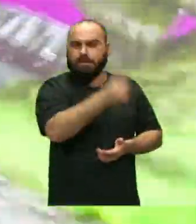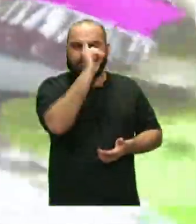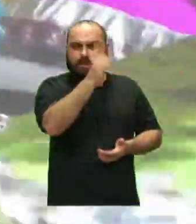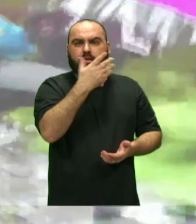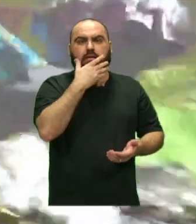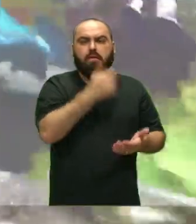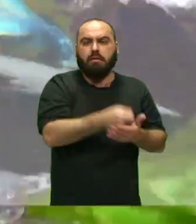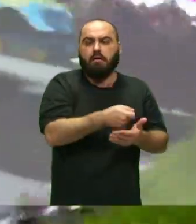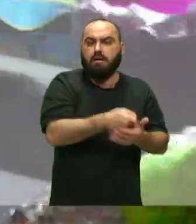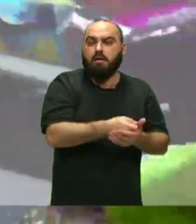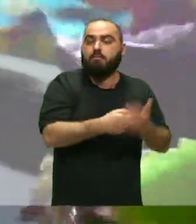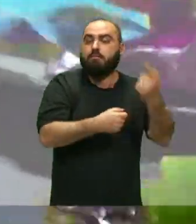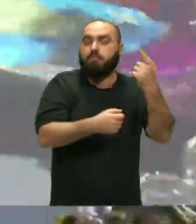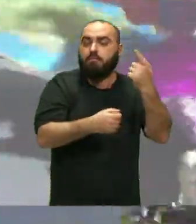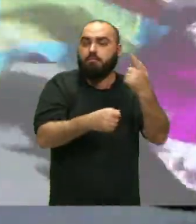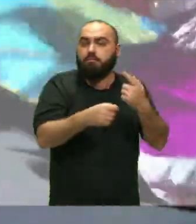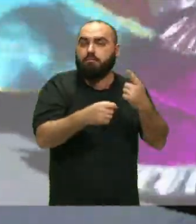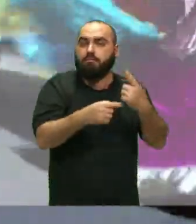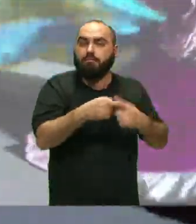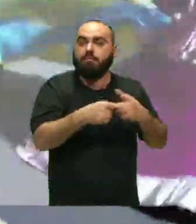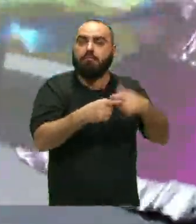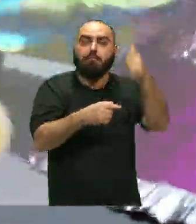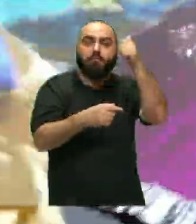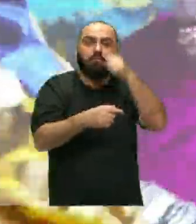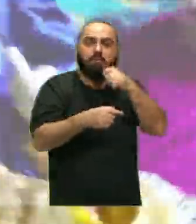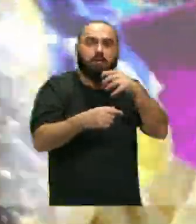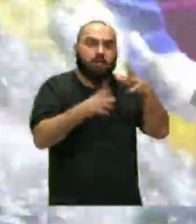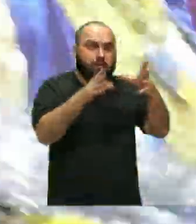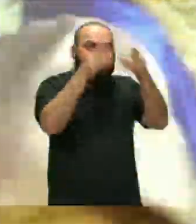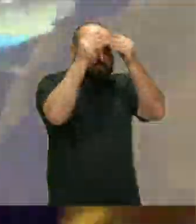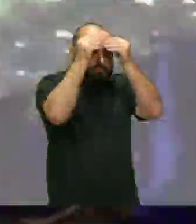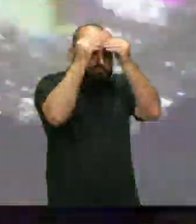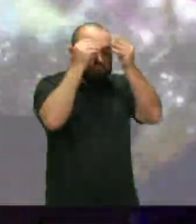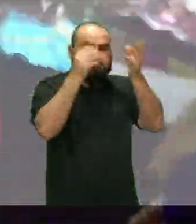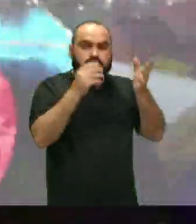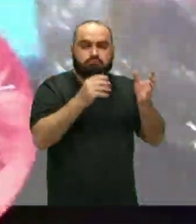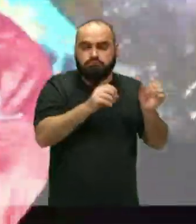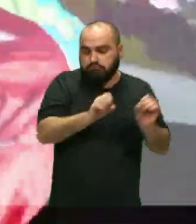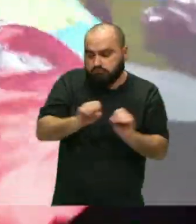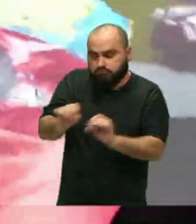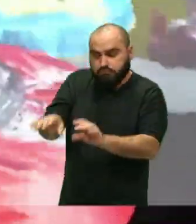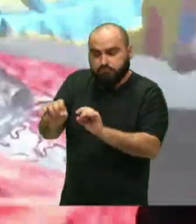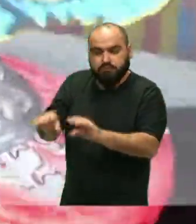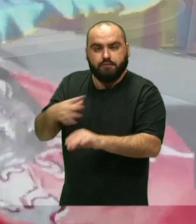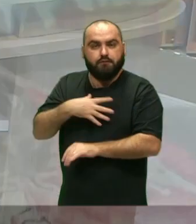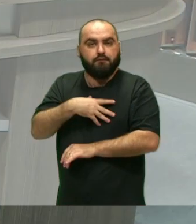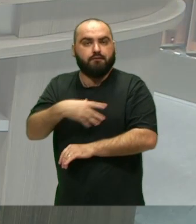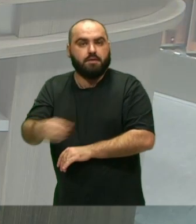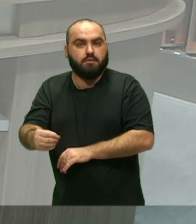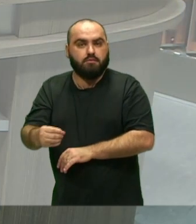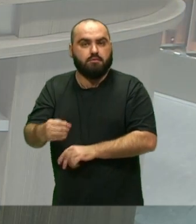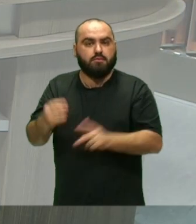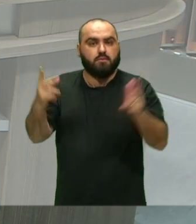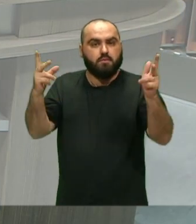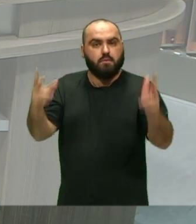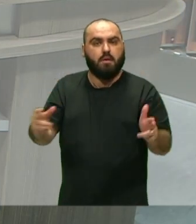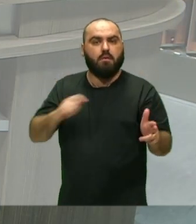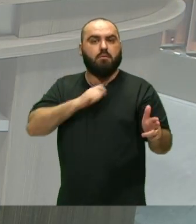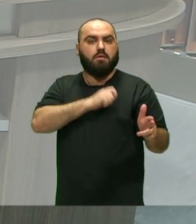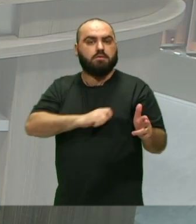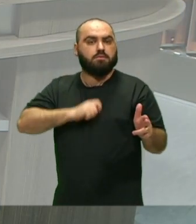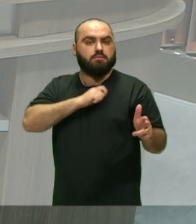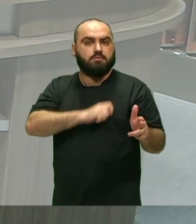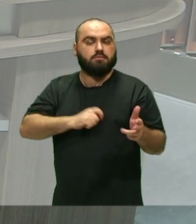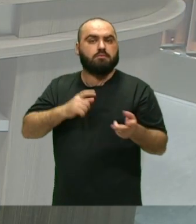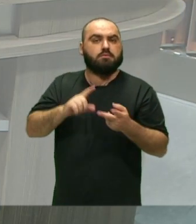próprias mulheres acabam reproduzindo né seja na educação dos seus filhos seja em suas atitudes no dia a dia